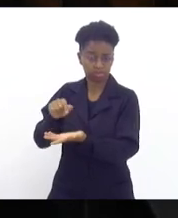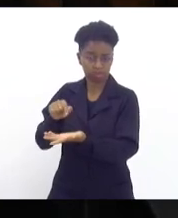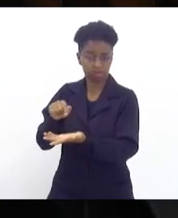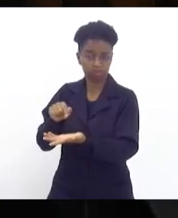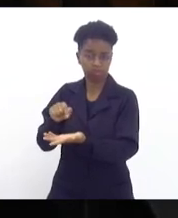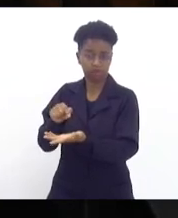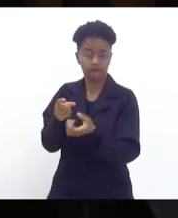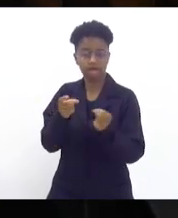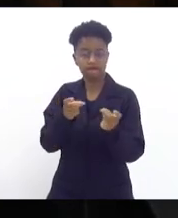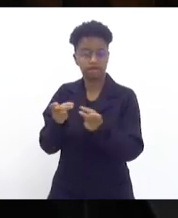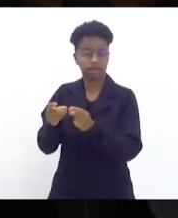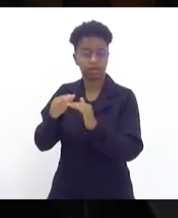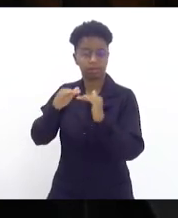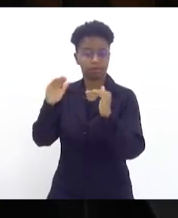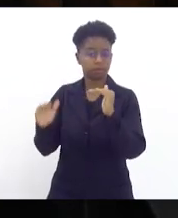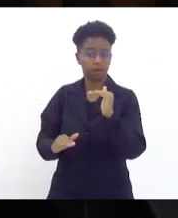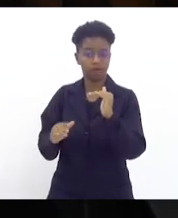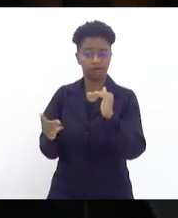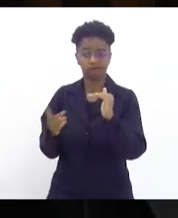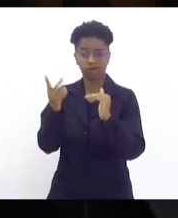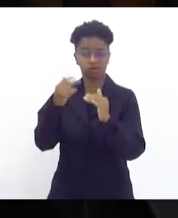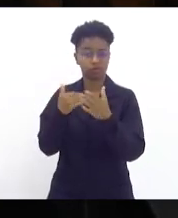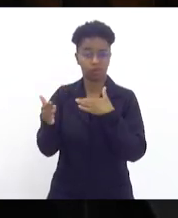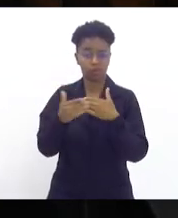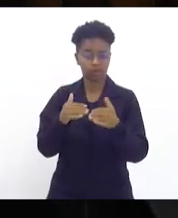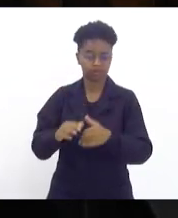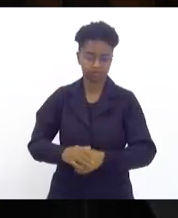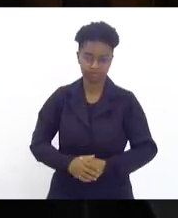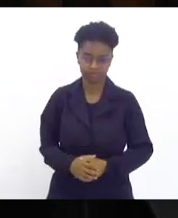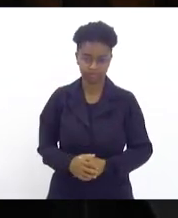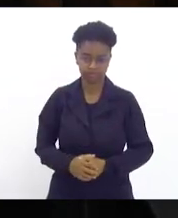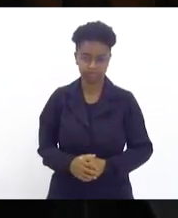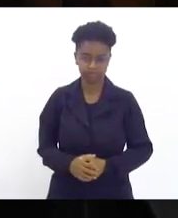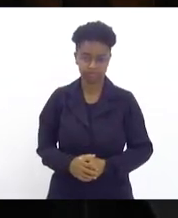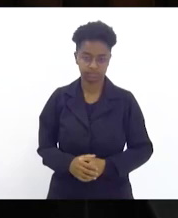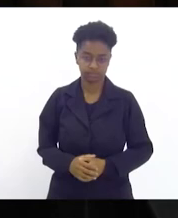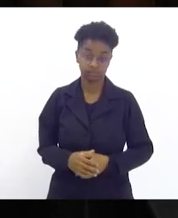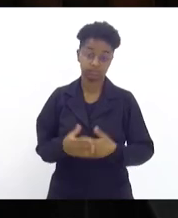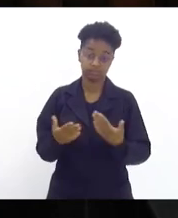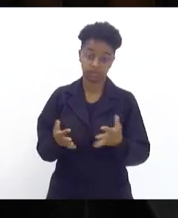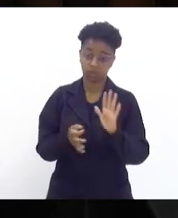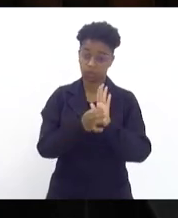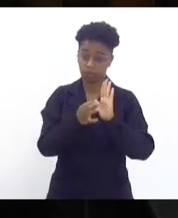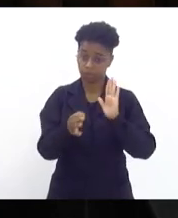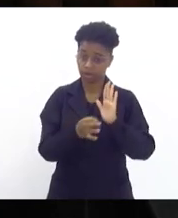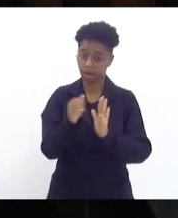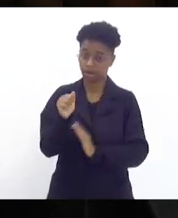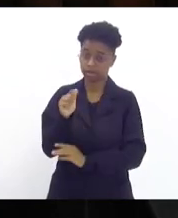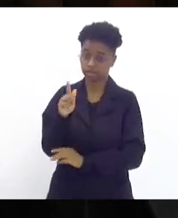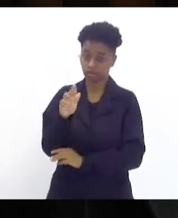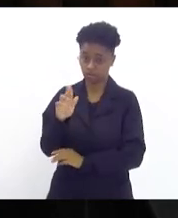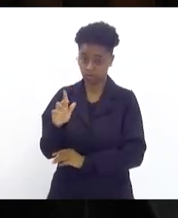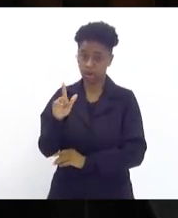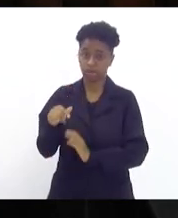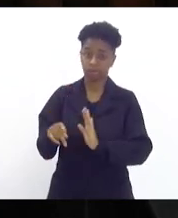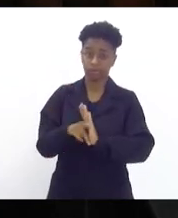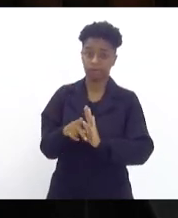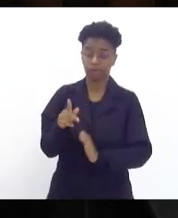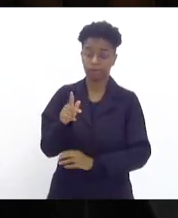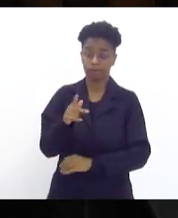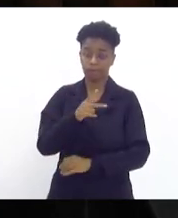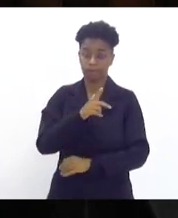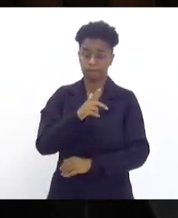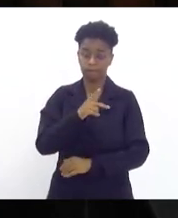o petróleo ao preço que quisesse. Aparecer da AGU foi ao presidente da República, naquela época